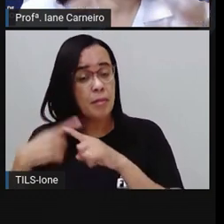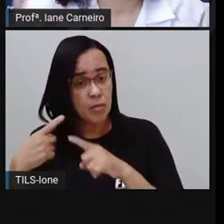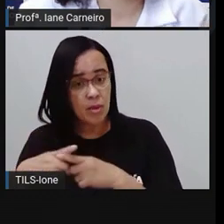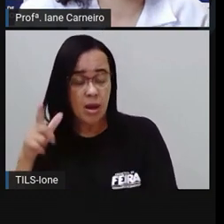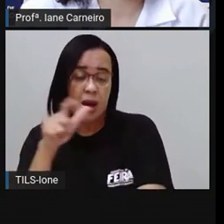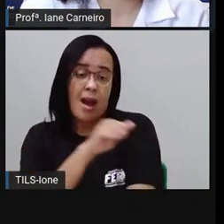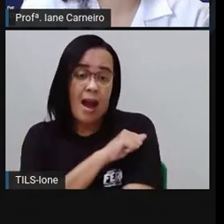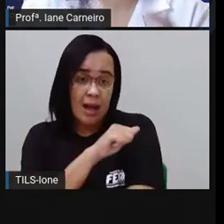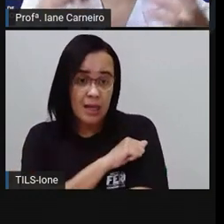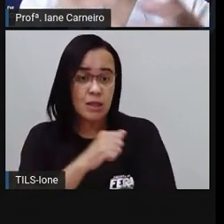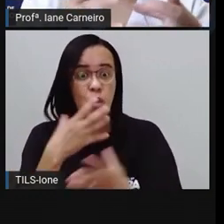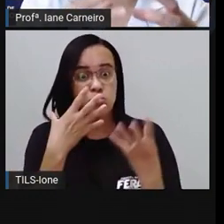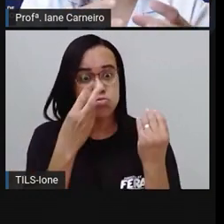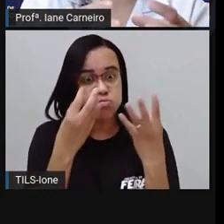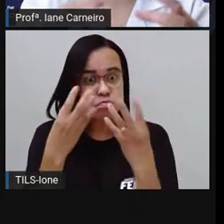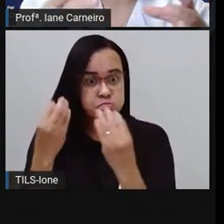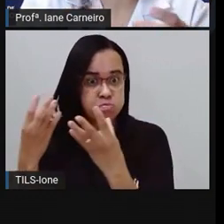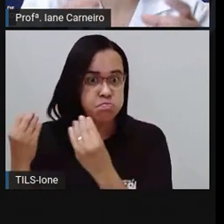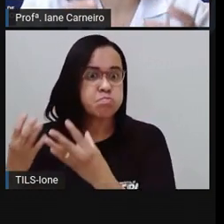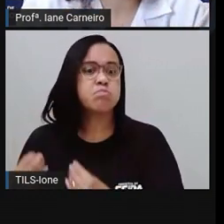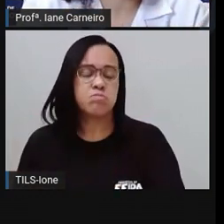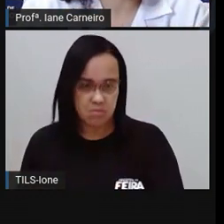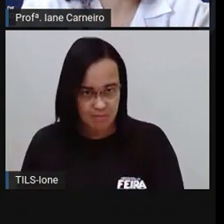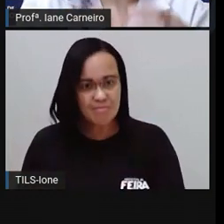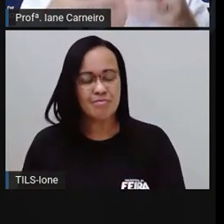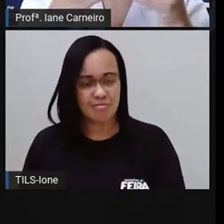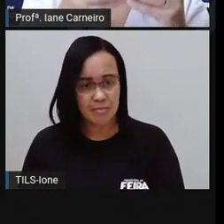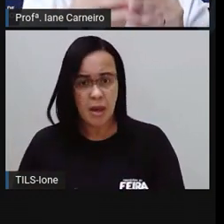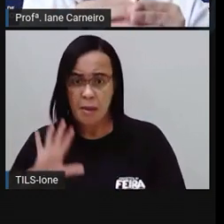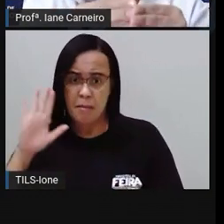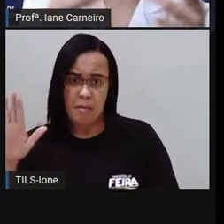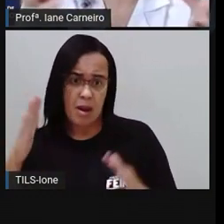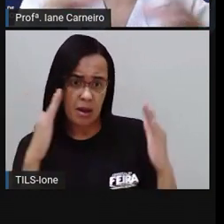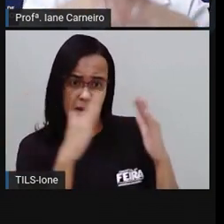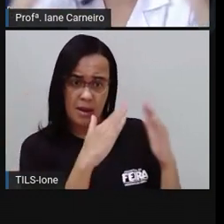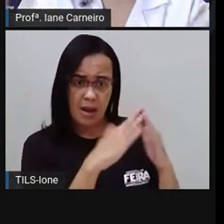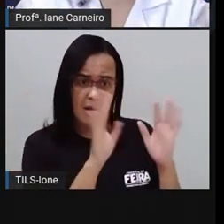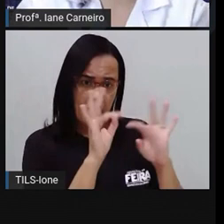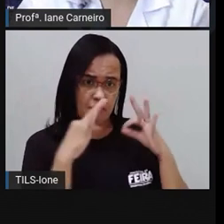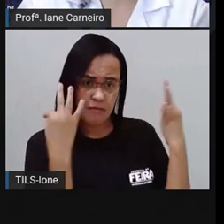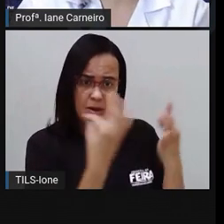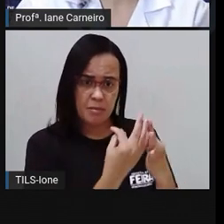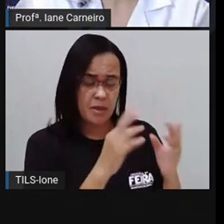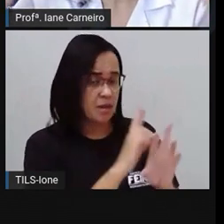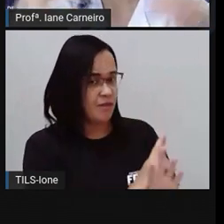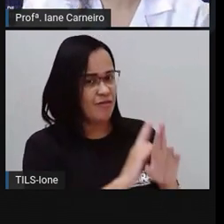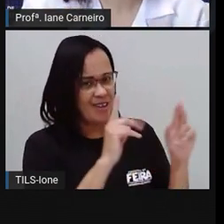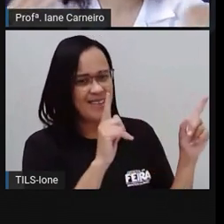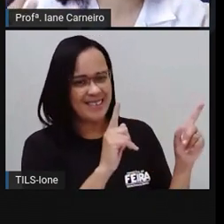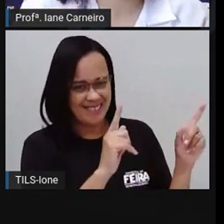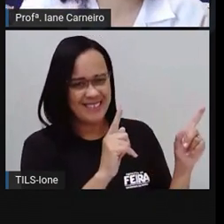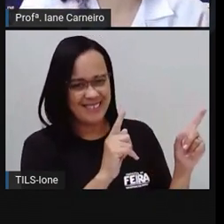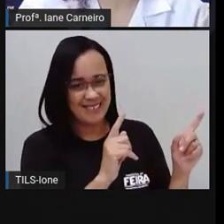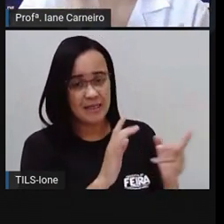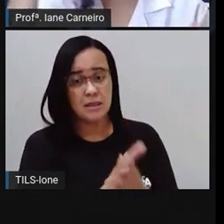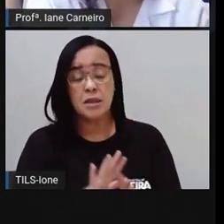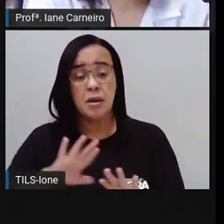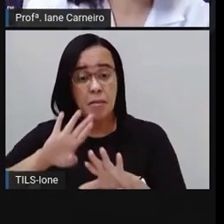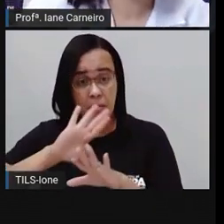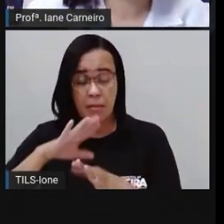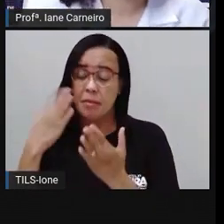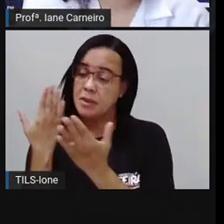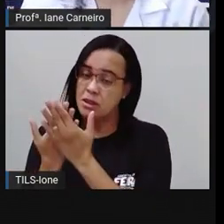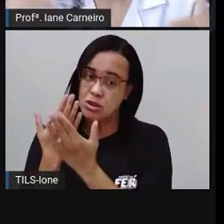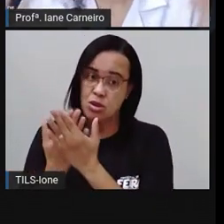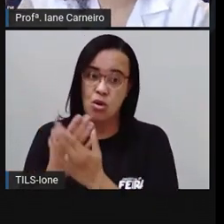né? Mas a quantidade de membros de uma família é bem menor. Então, não precisa muito dos banheiros. Mas numa escola que tem 100